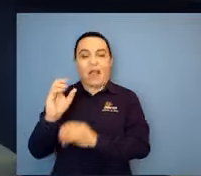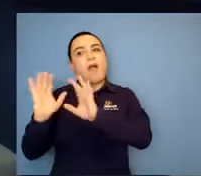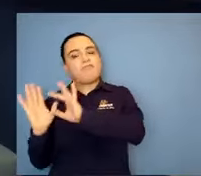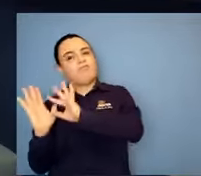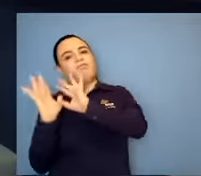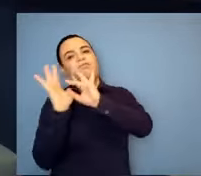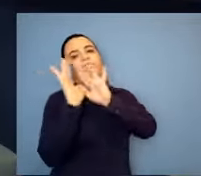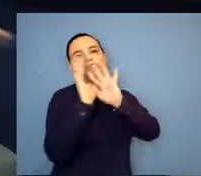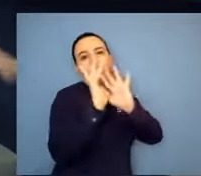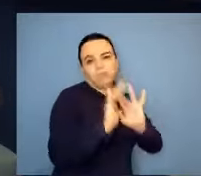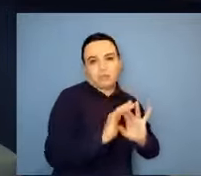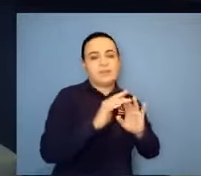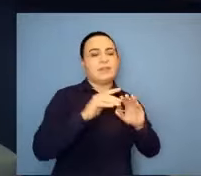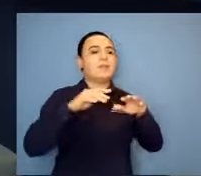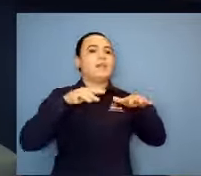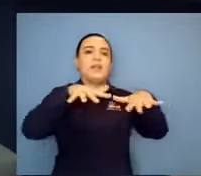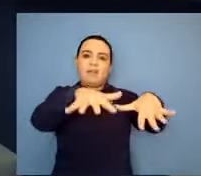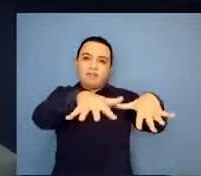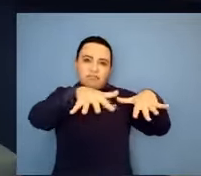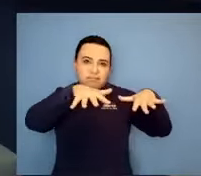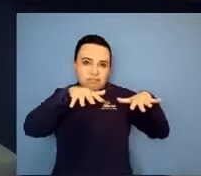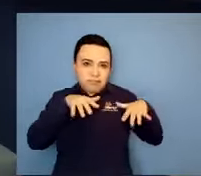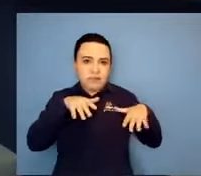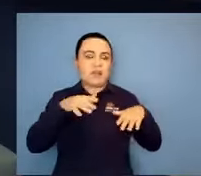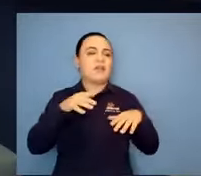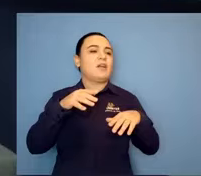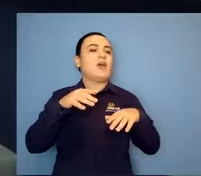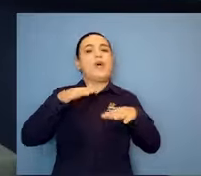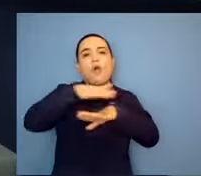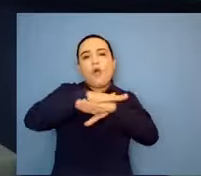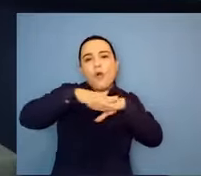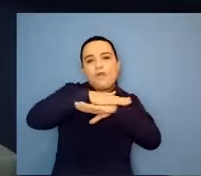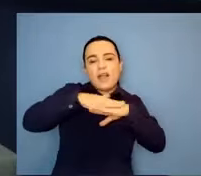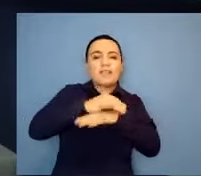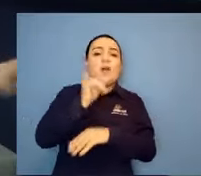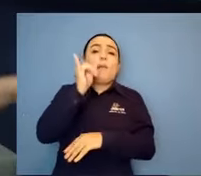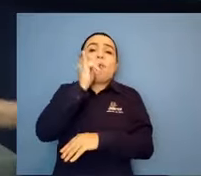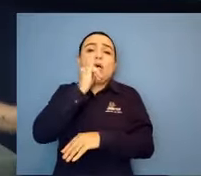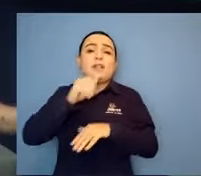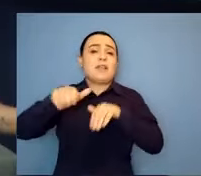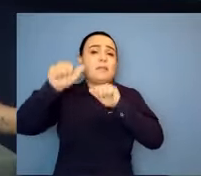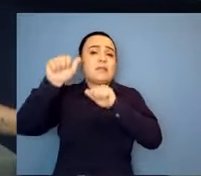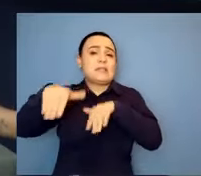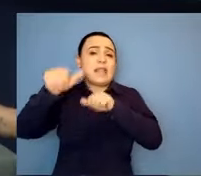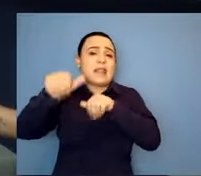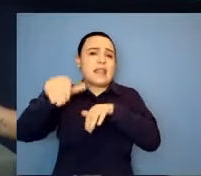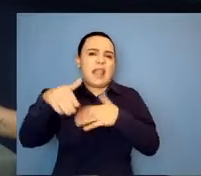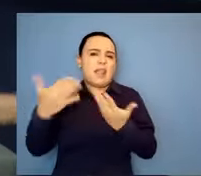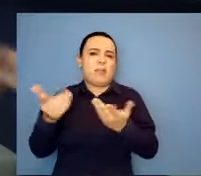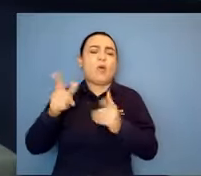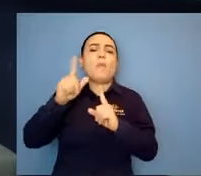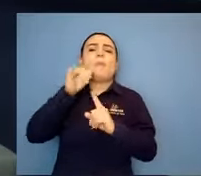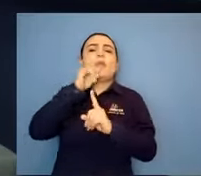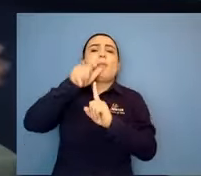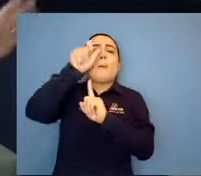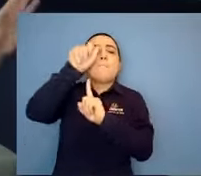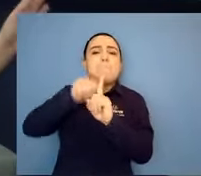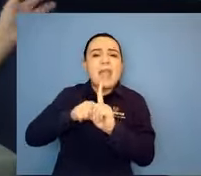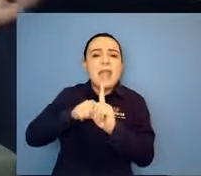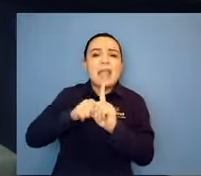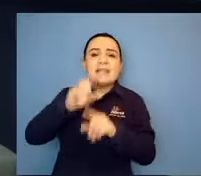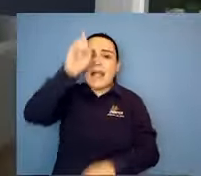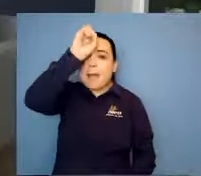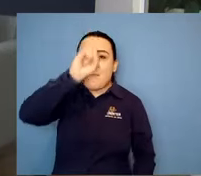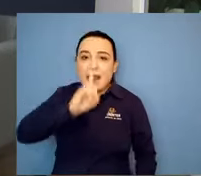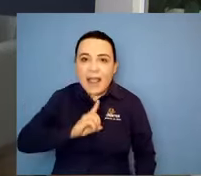suicídio. E faz o encontro, vai ser o mês amarelo. Todo mundo de roupa amarela e comida amarela. Ah, que legal. Para descontrair,